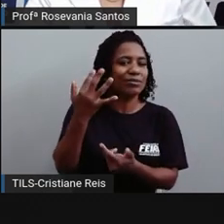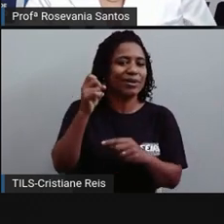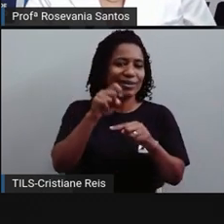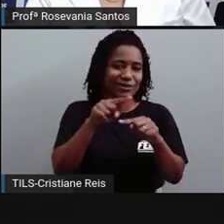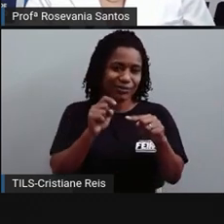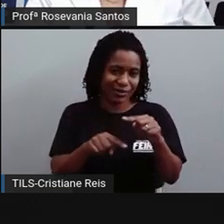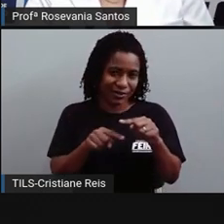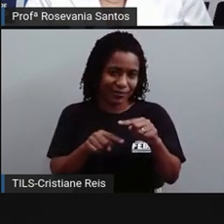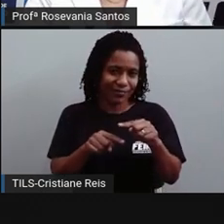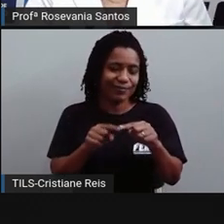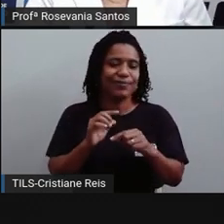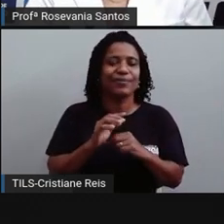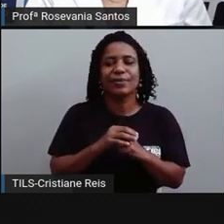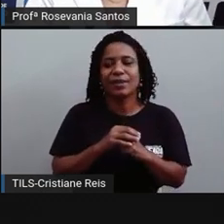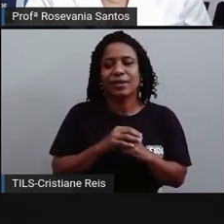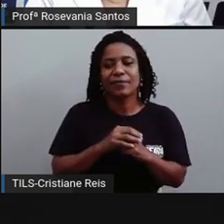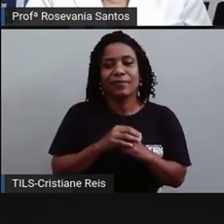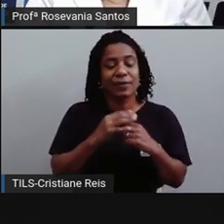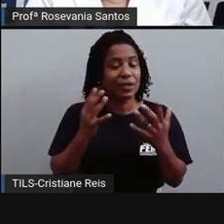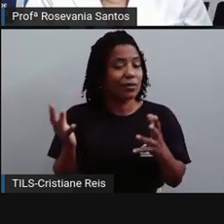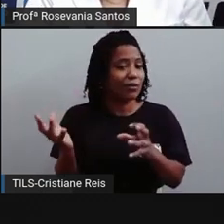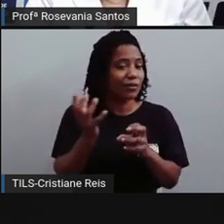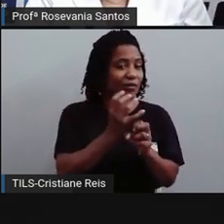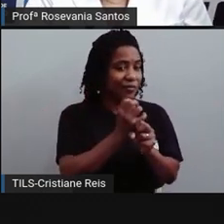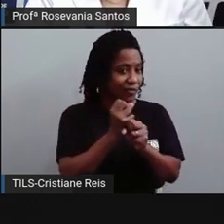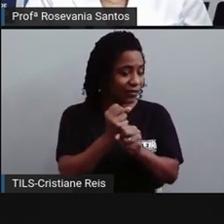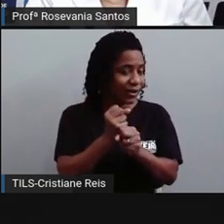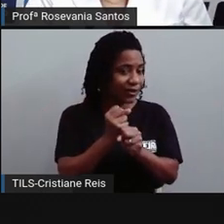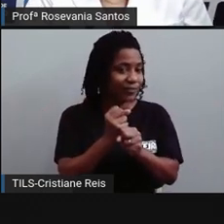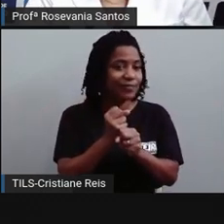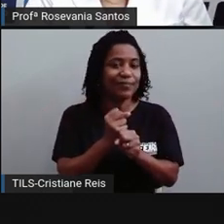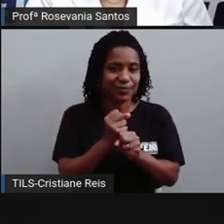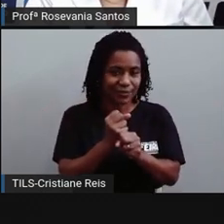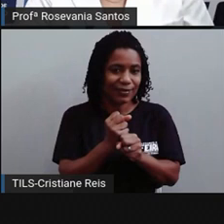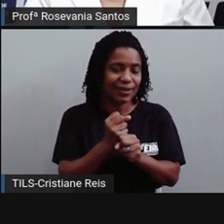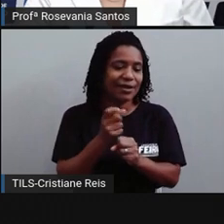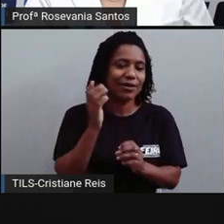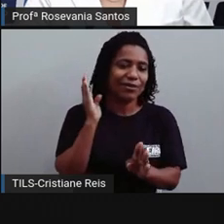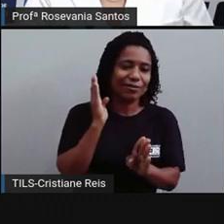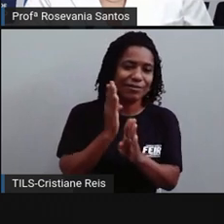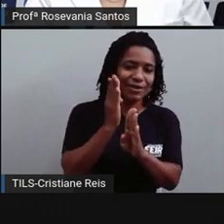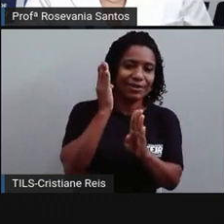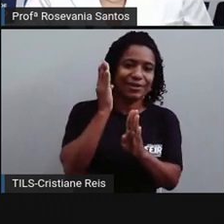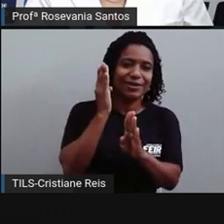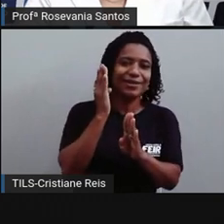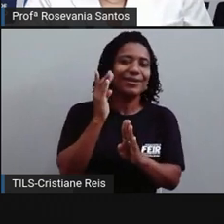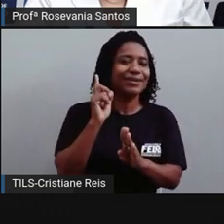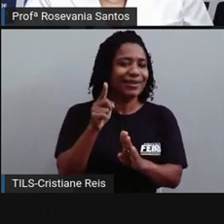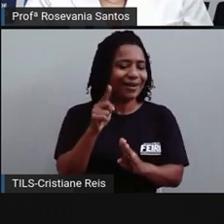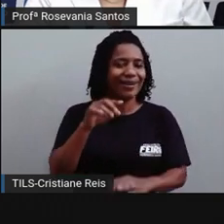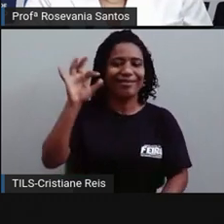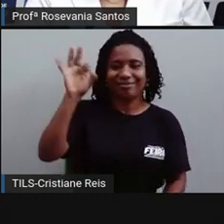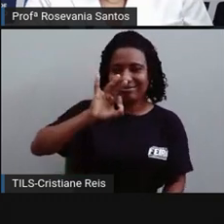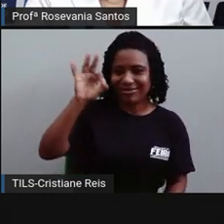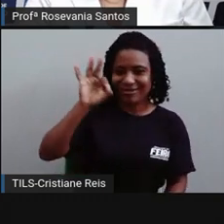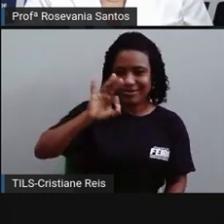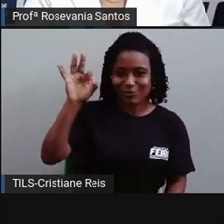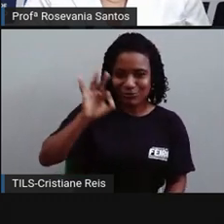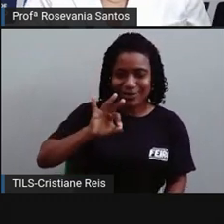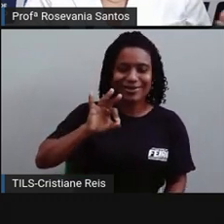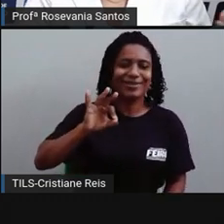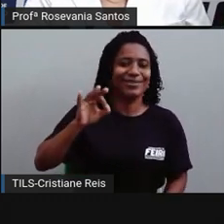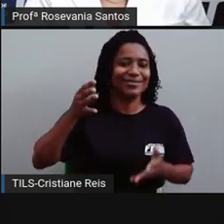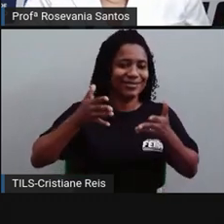do número de nascidos por mil, e o número de habitantes, daí dividido pelo número de habitantes, eu chamo ele de taxa de natalidade.